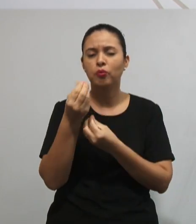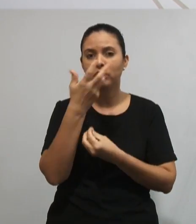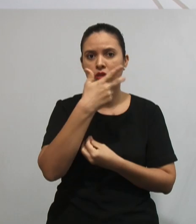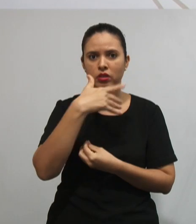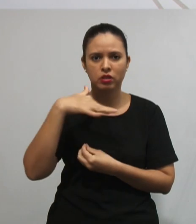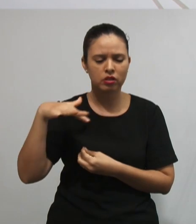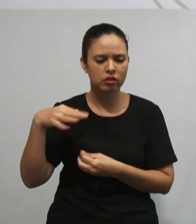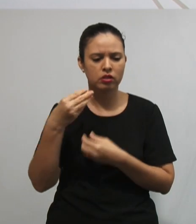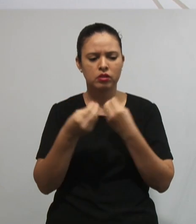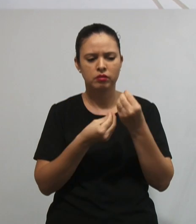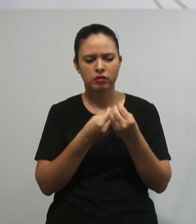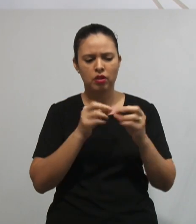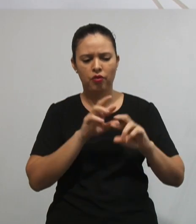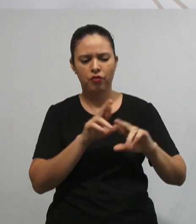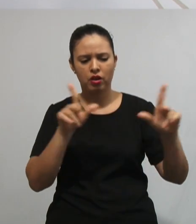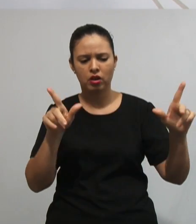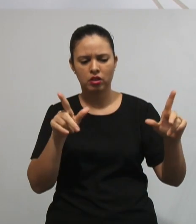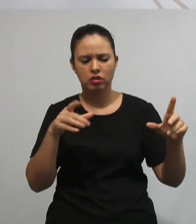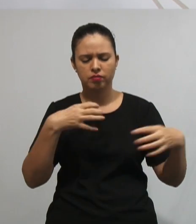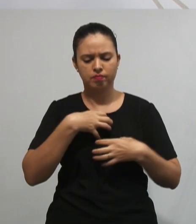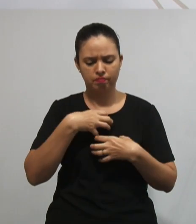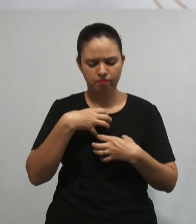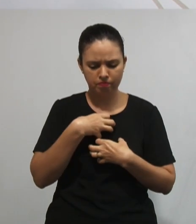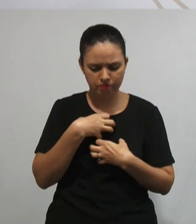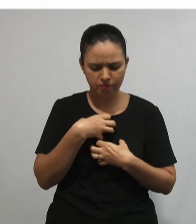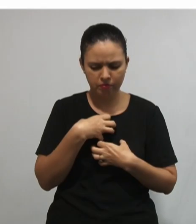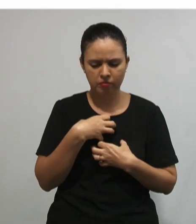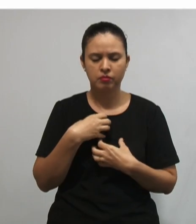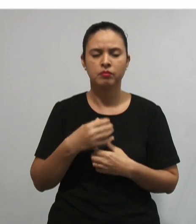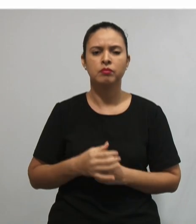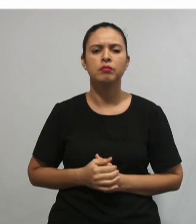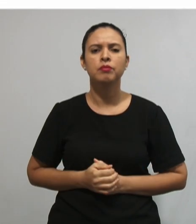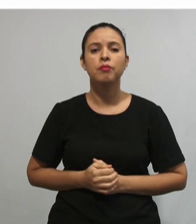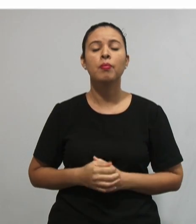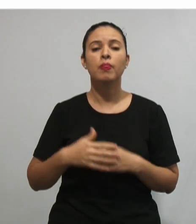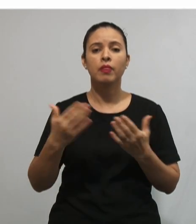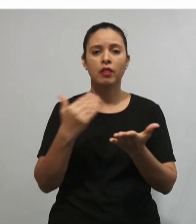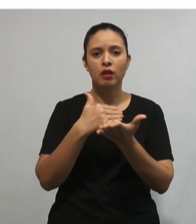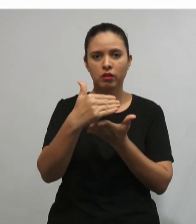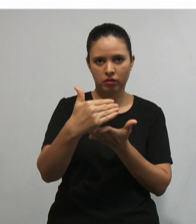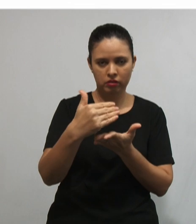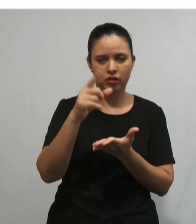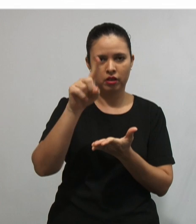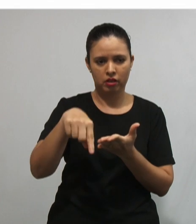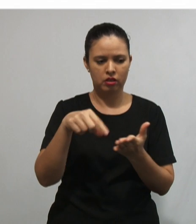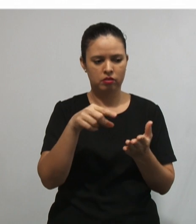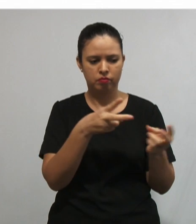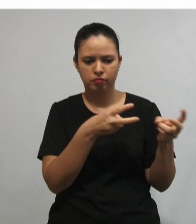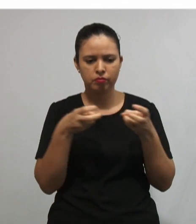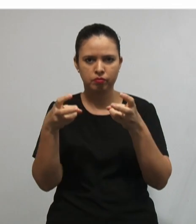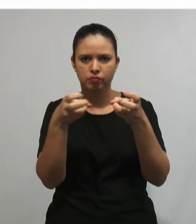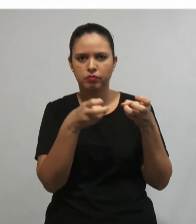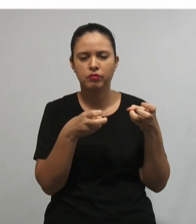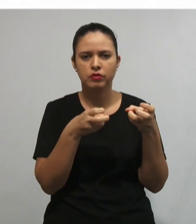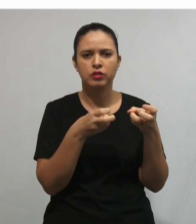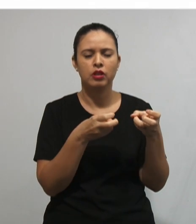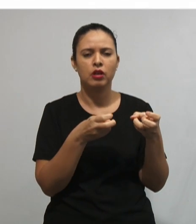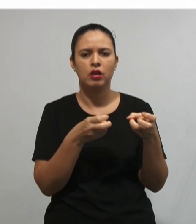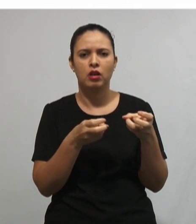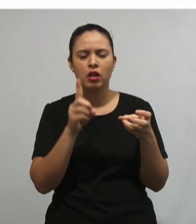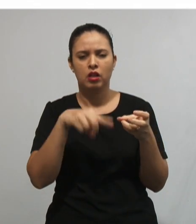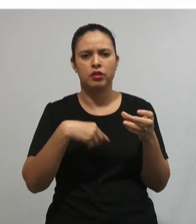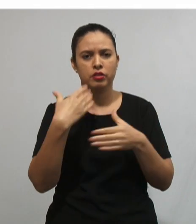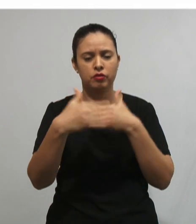partir dessas observações, a incomodar o Frenet. Foram essas observações que levaram o Frenet a